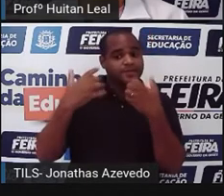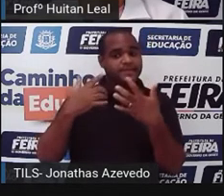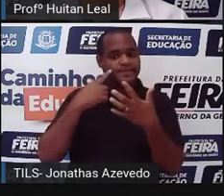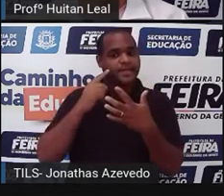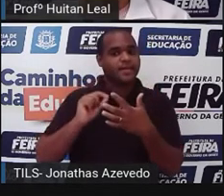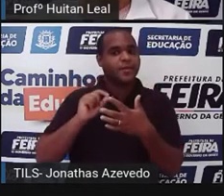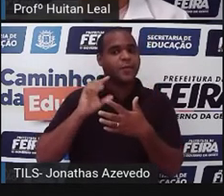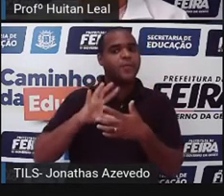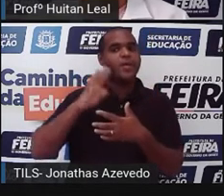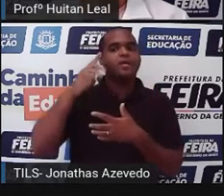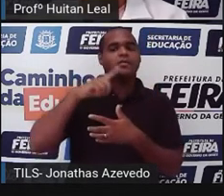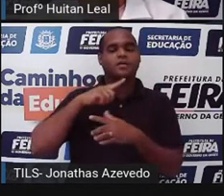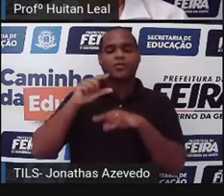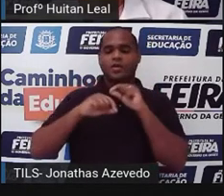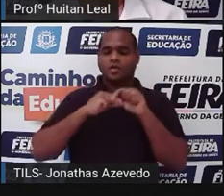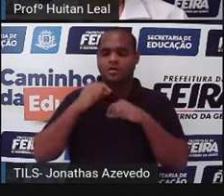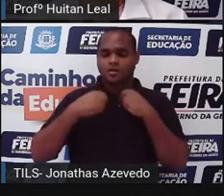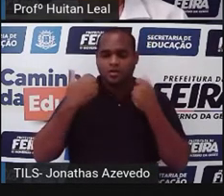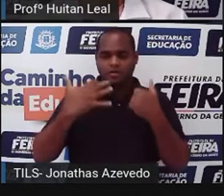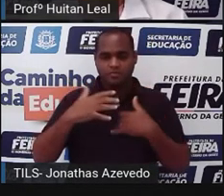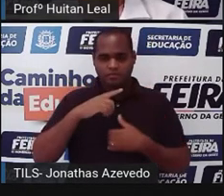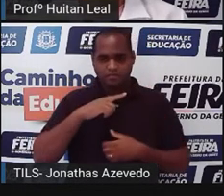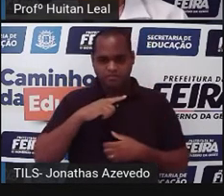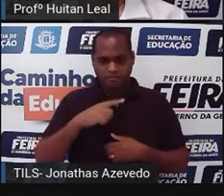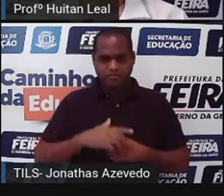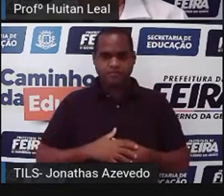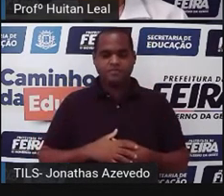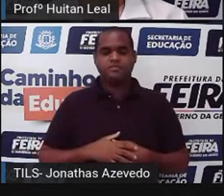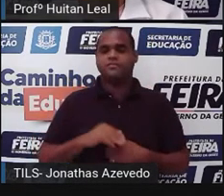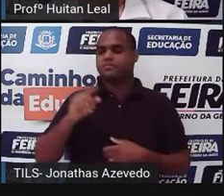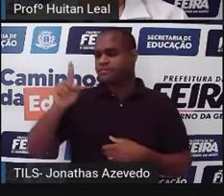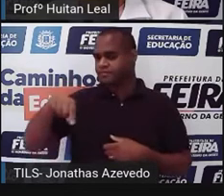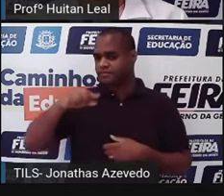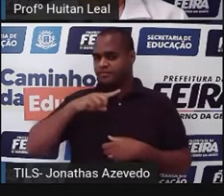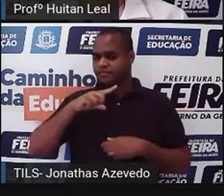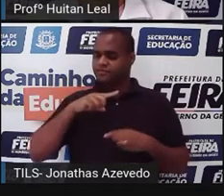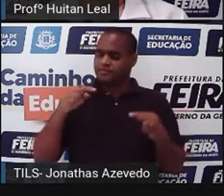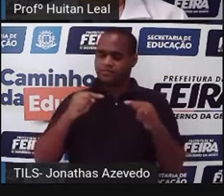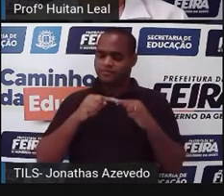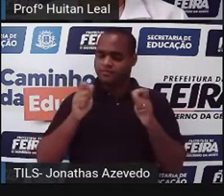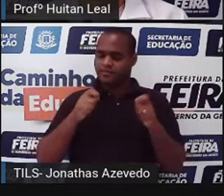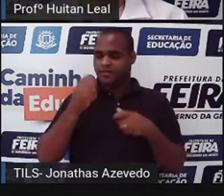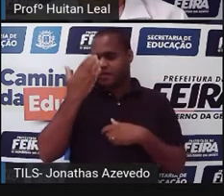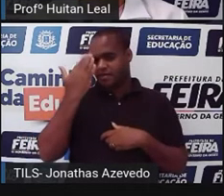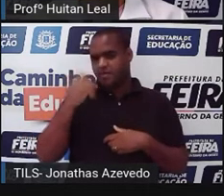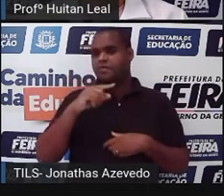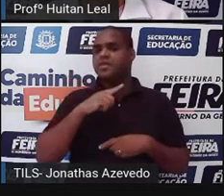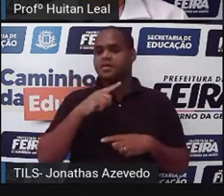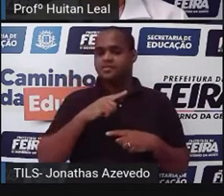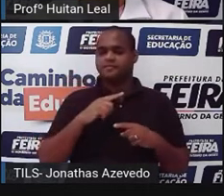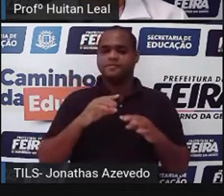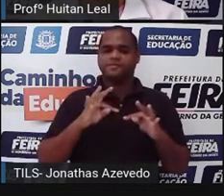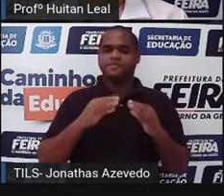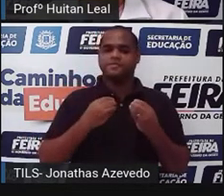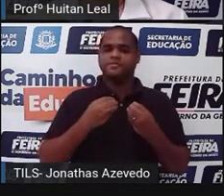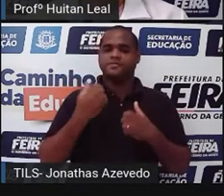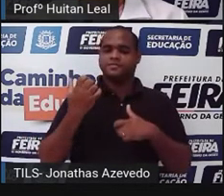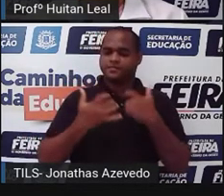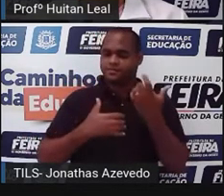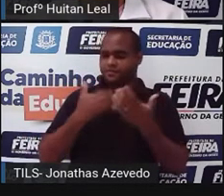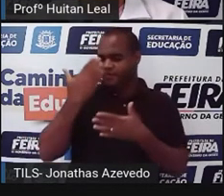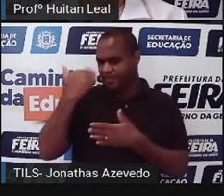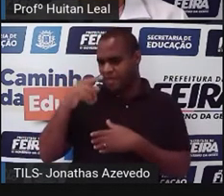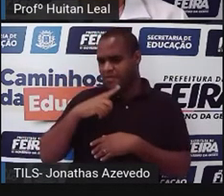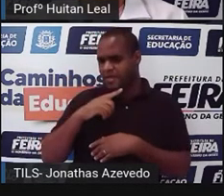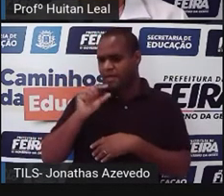lance, vai acontecer isso. Então, esse é o narrador onisciente. Ele sabe de tudo o que vai se passar, mas